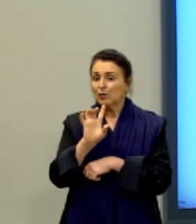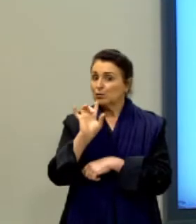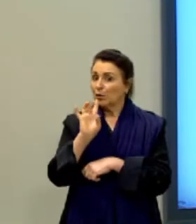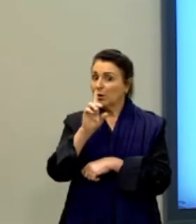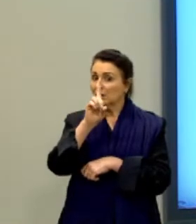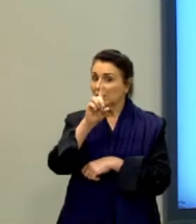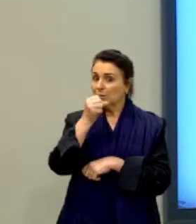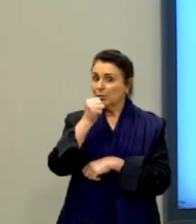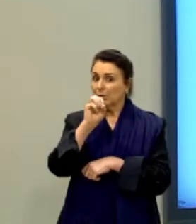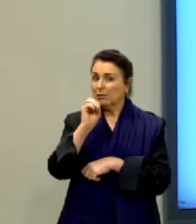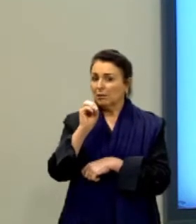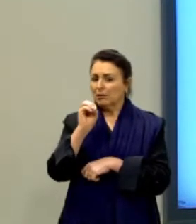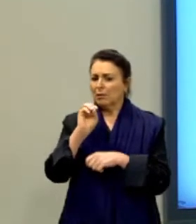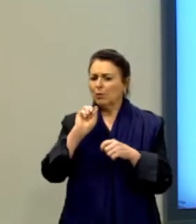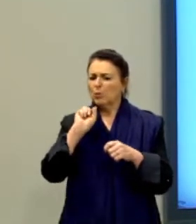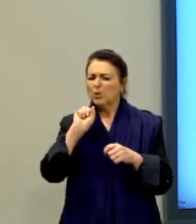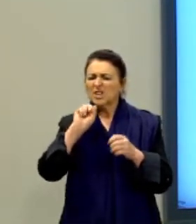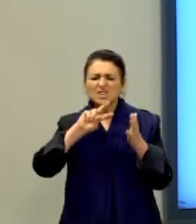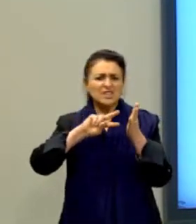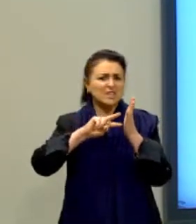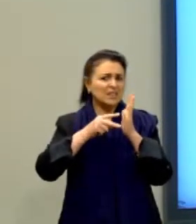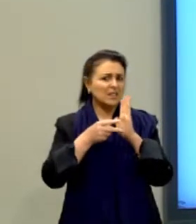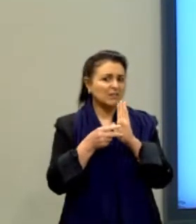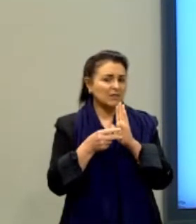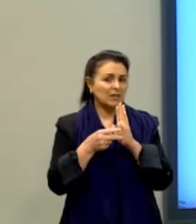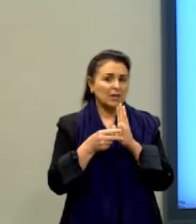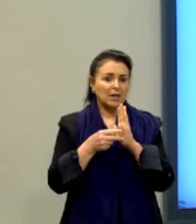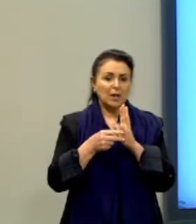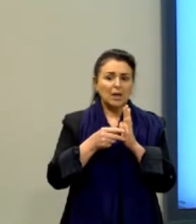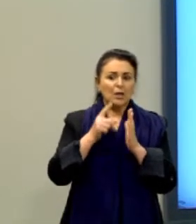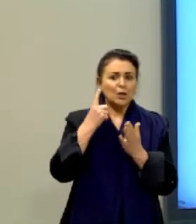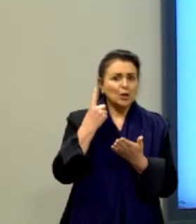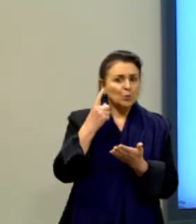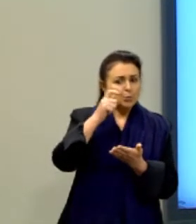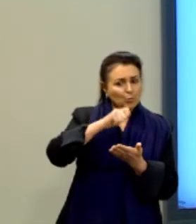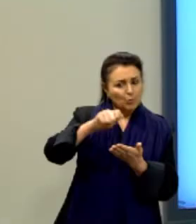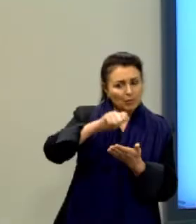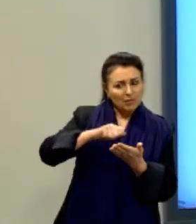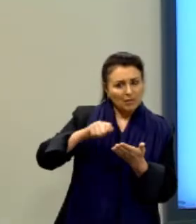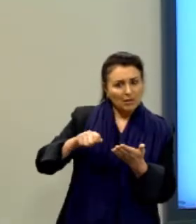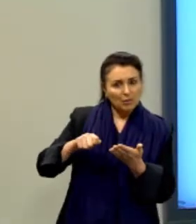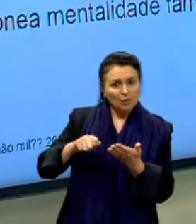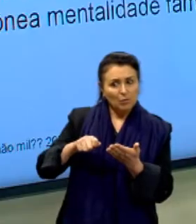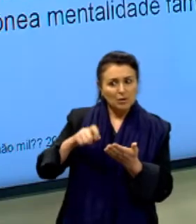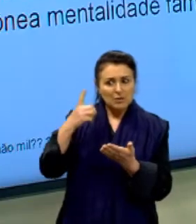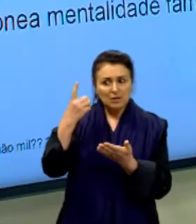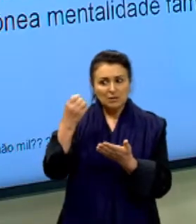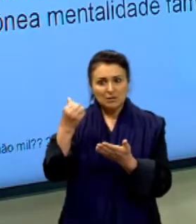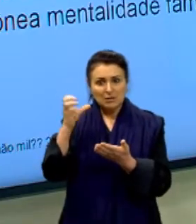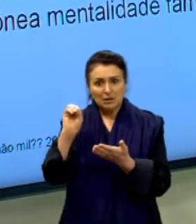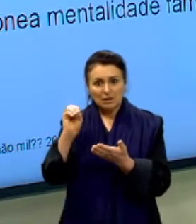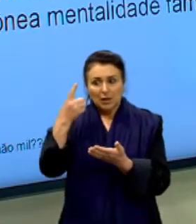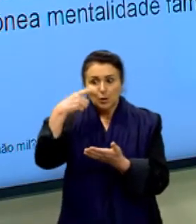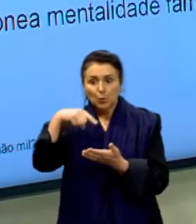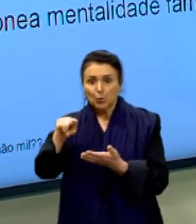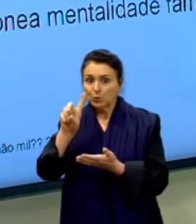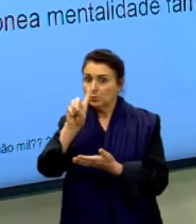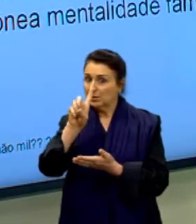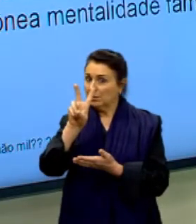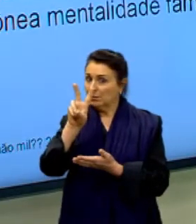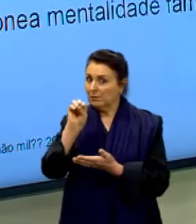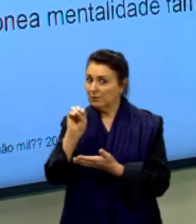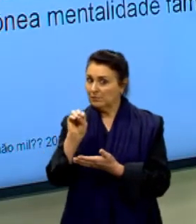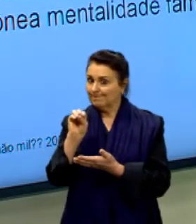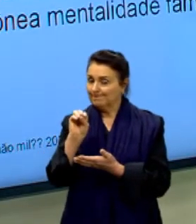O que que significa isso, professor? Que um dos corretores deu cento sessenta e o outro deu cento vinte pra ela, tá?